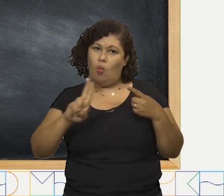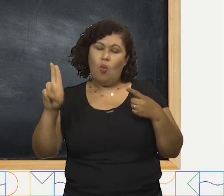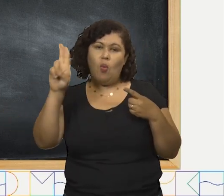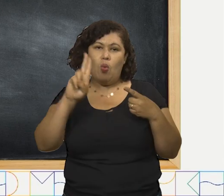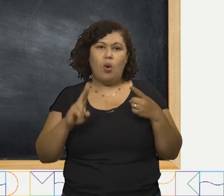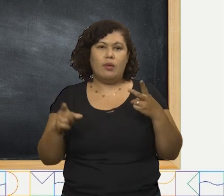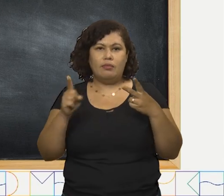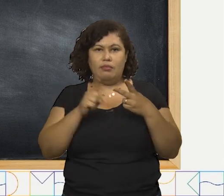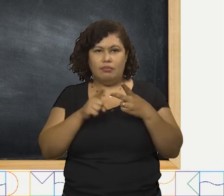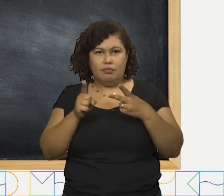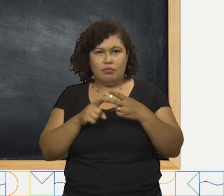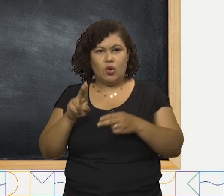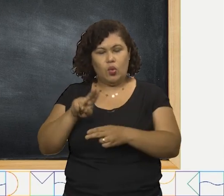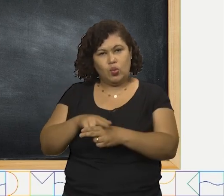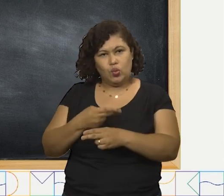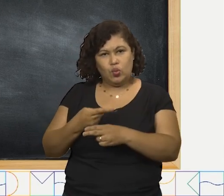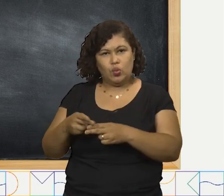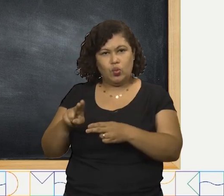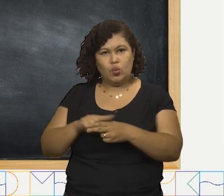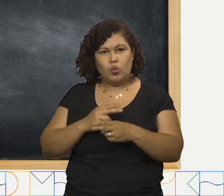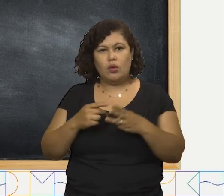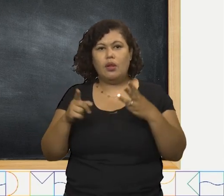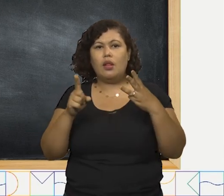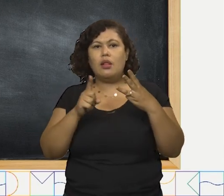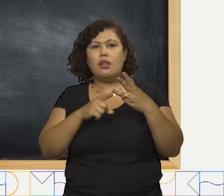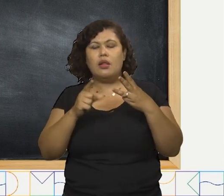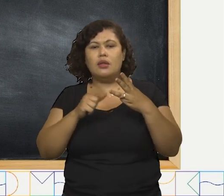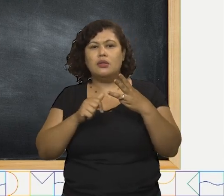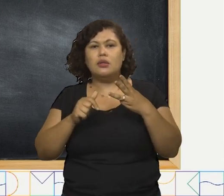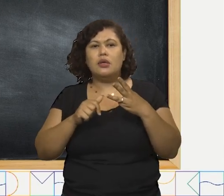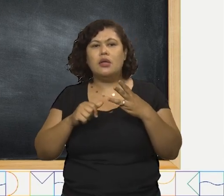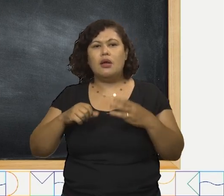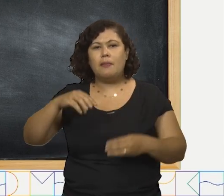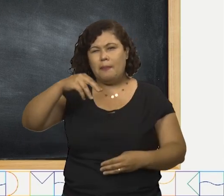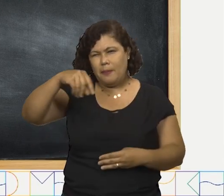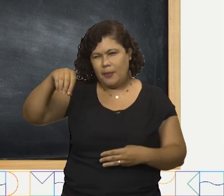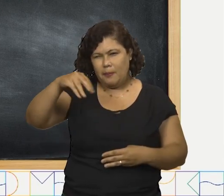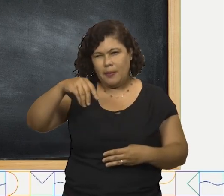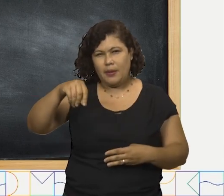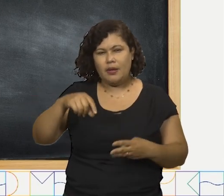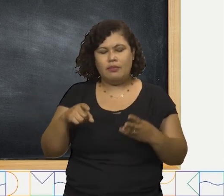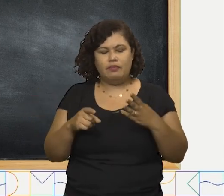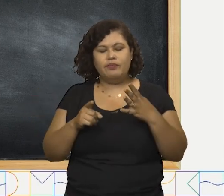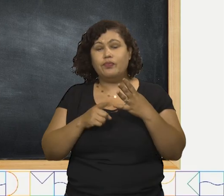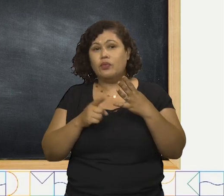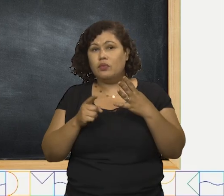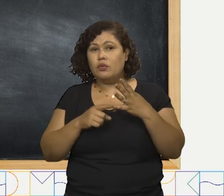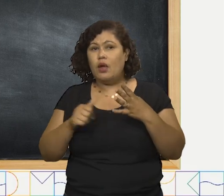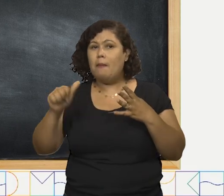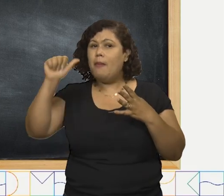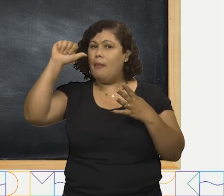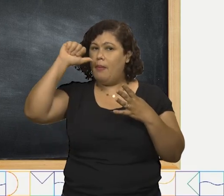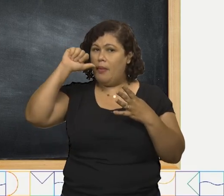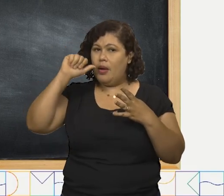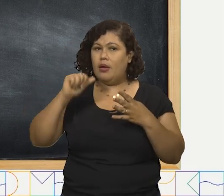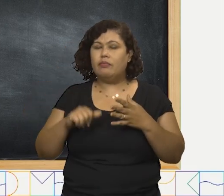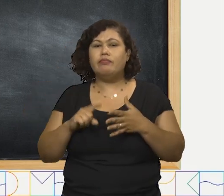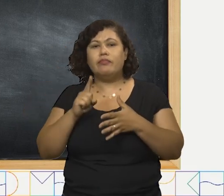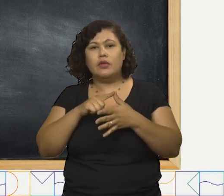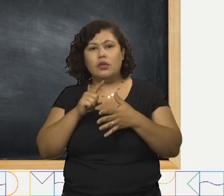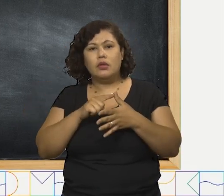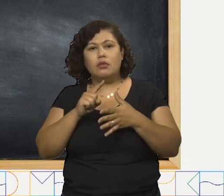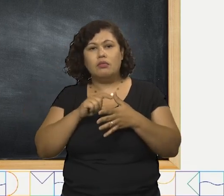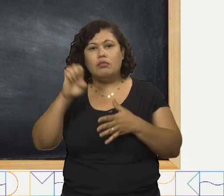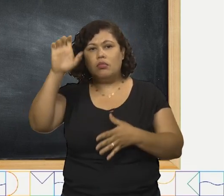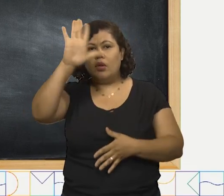chocolate, temperos, bebidas, Europa